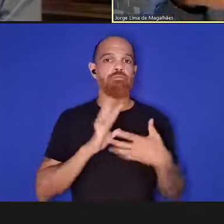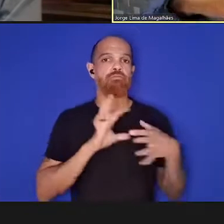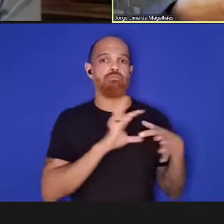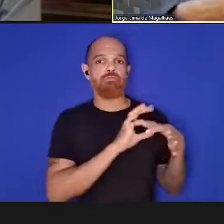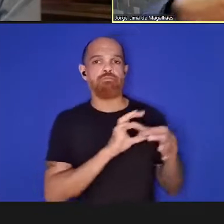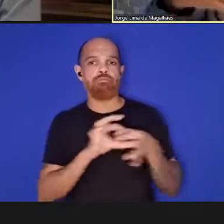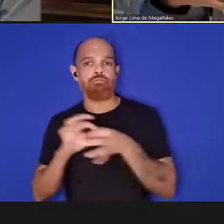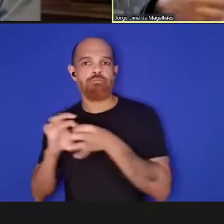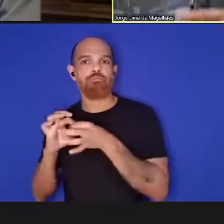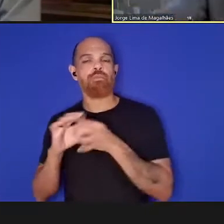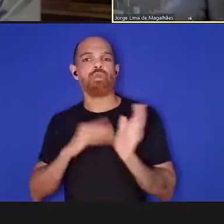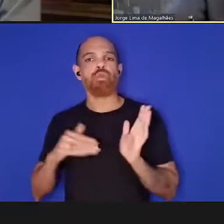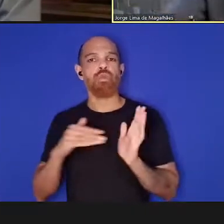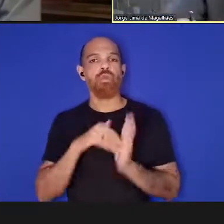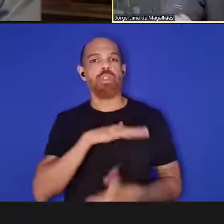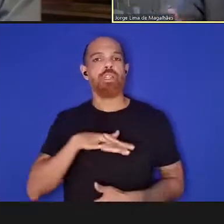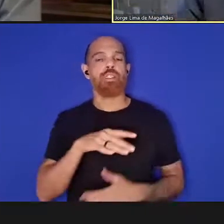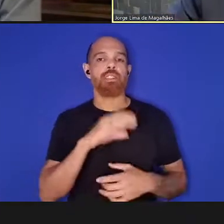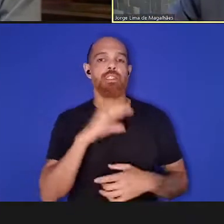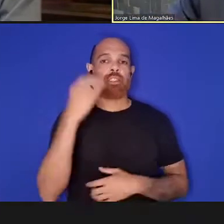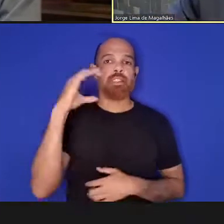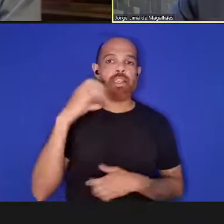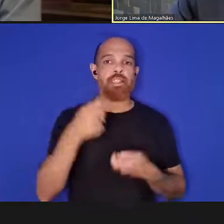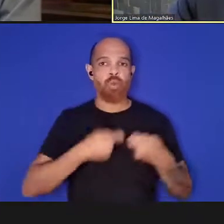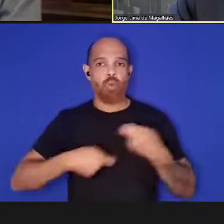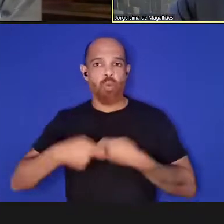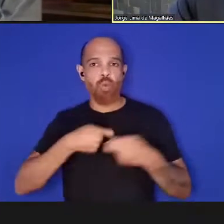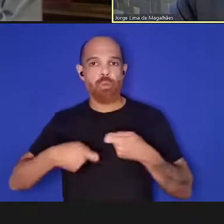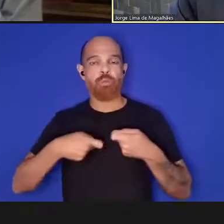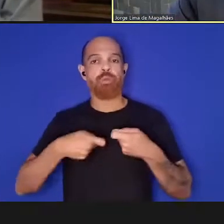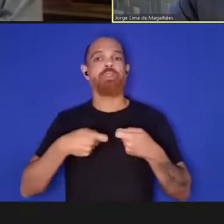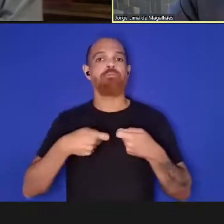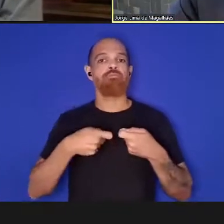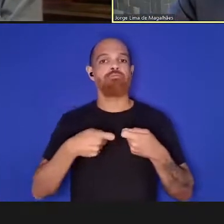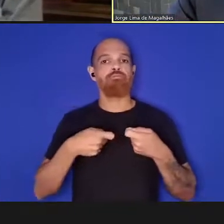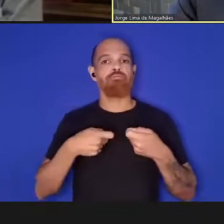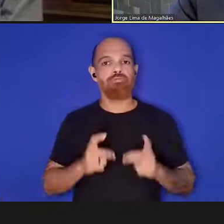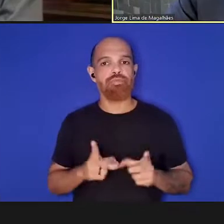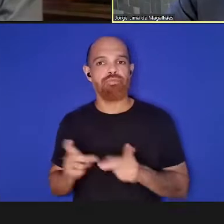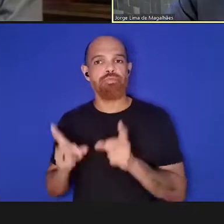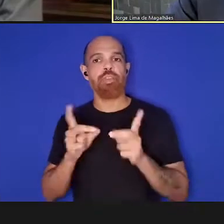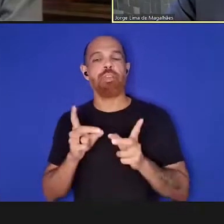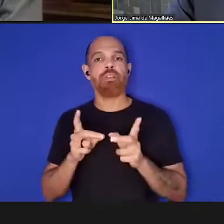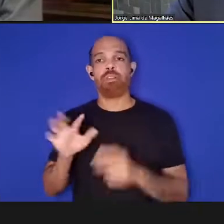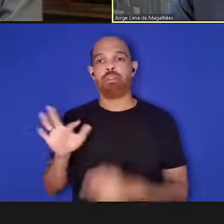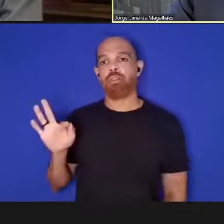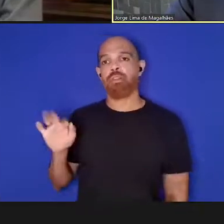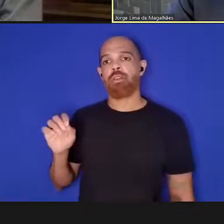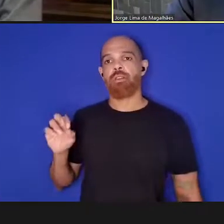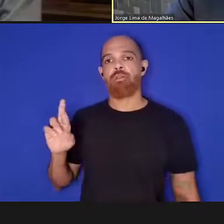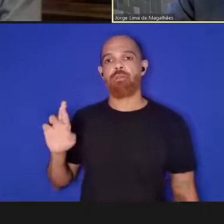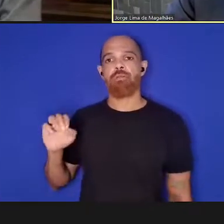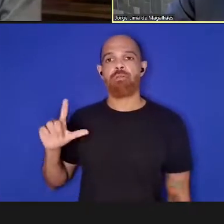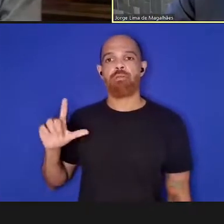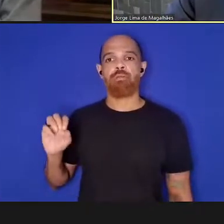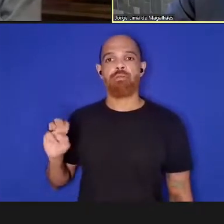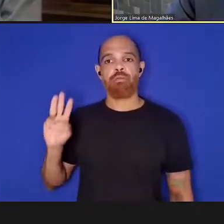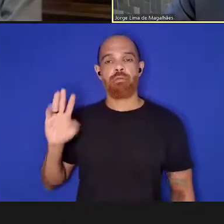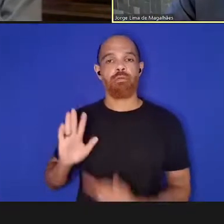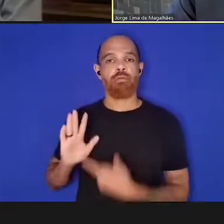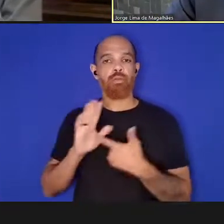ciência economia negócios e portanto Farlow nos brinda trazendo essa abordagem